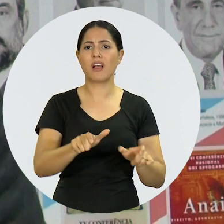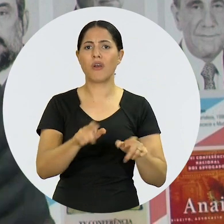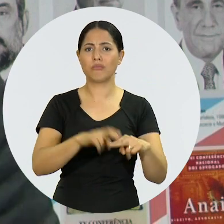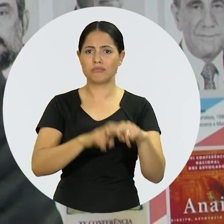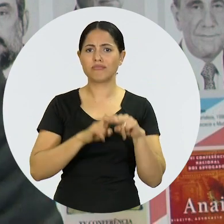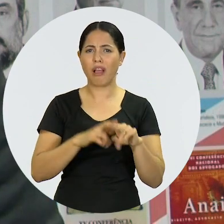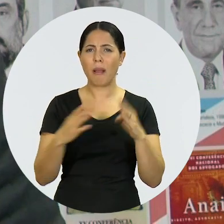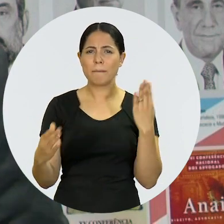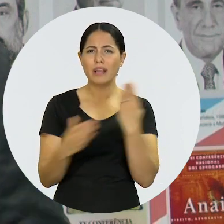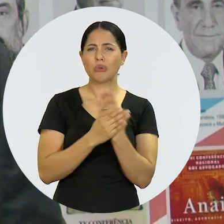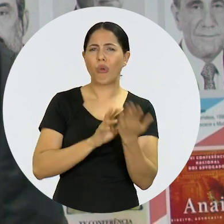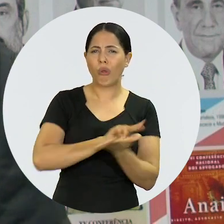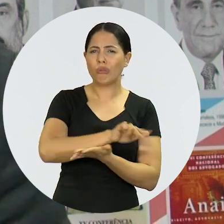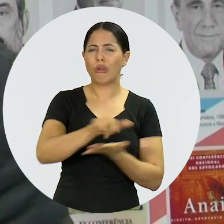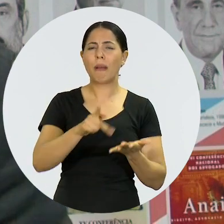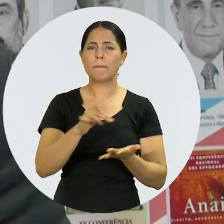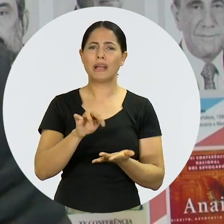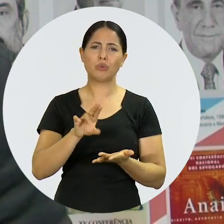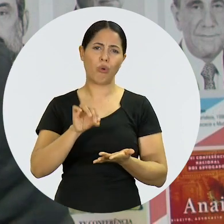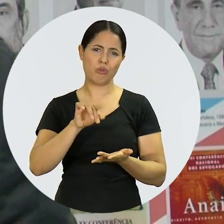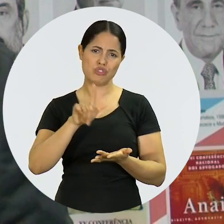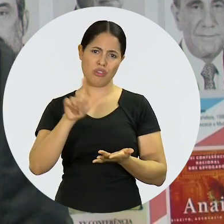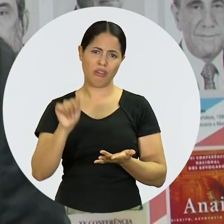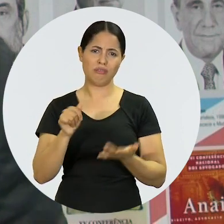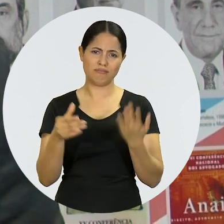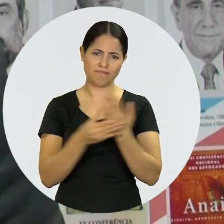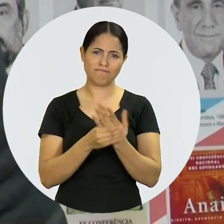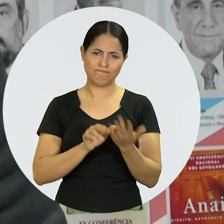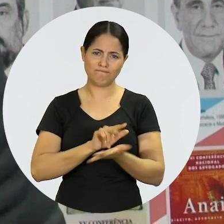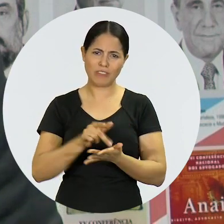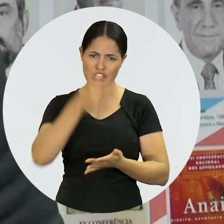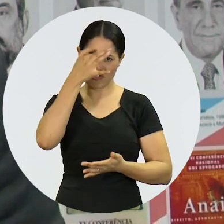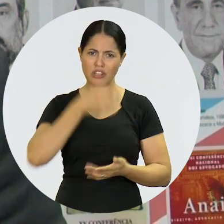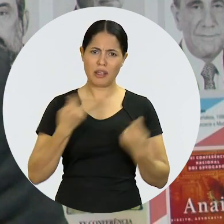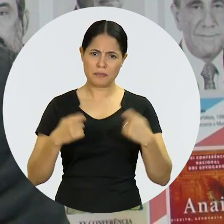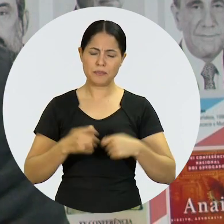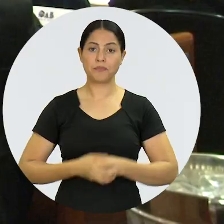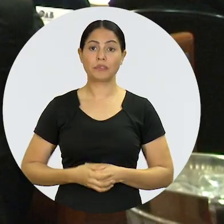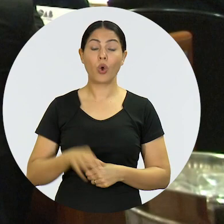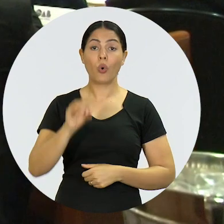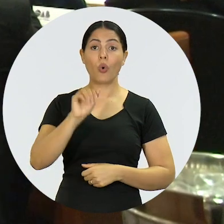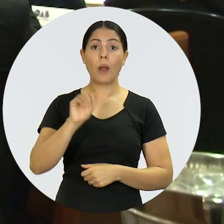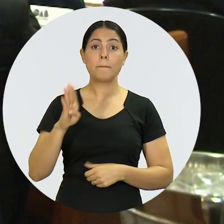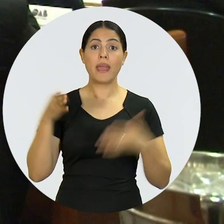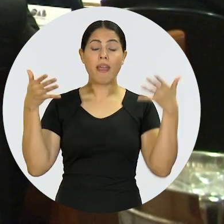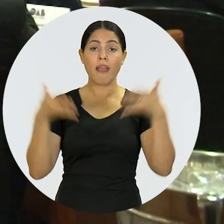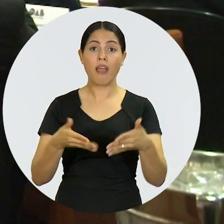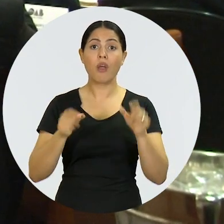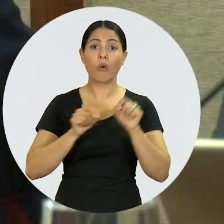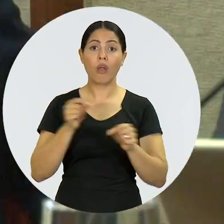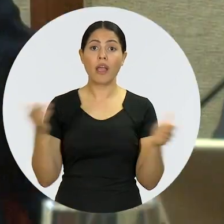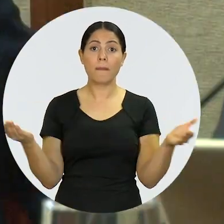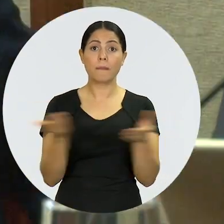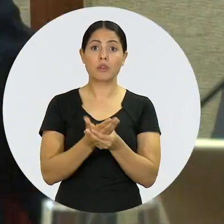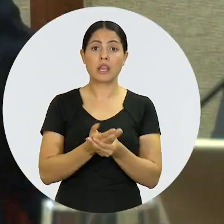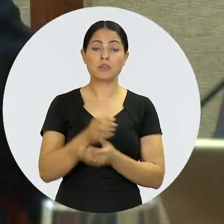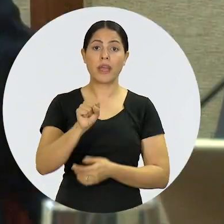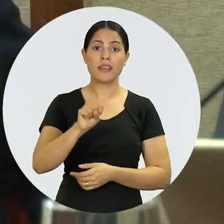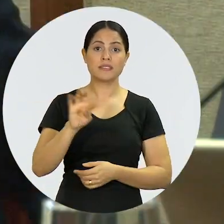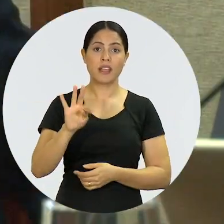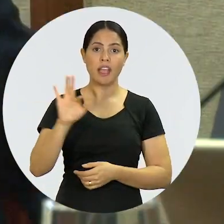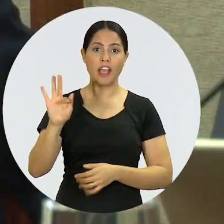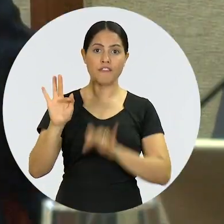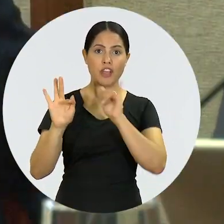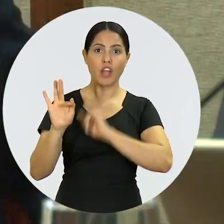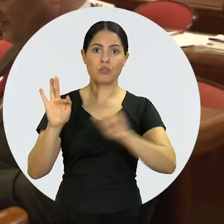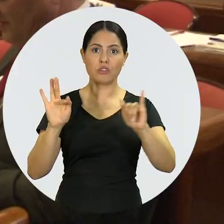padecem com algumas patologias o mínimo de dignidade para essas pessoas. E ainda, o AB vai ingressar com ação no